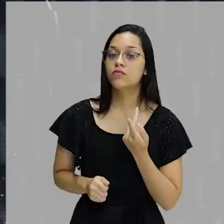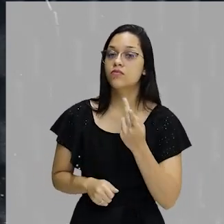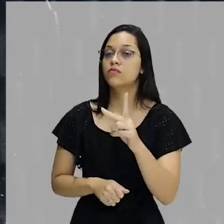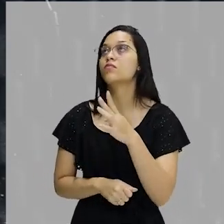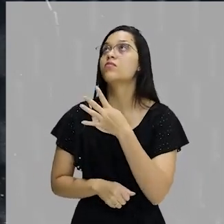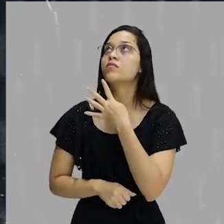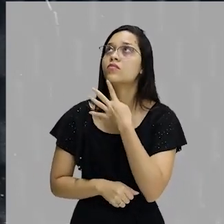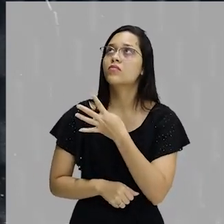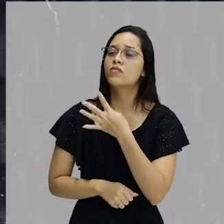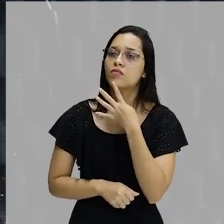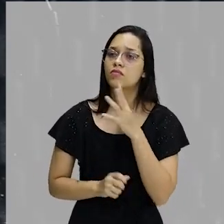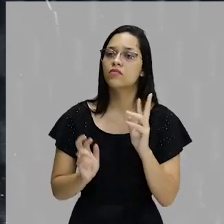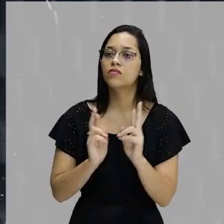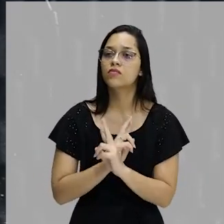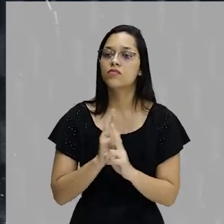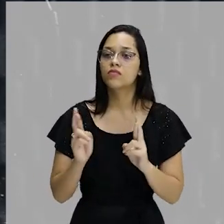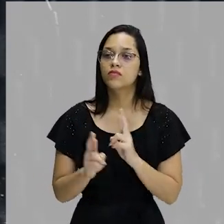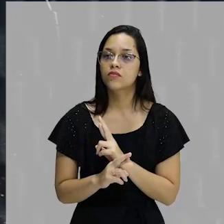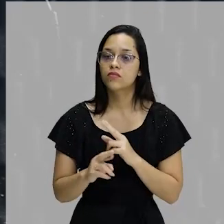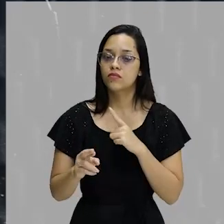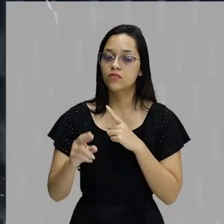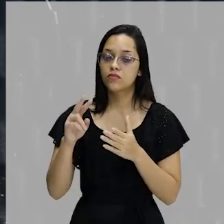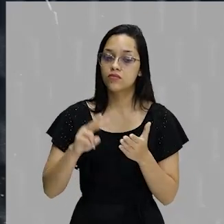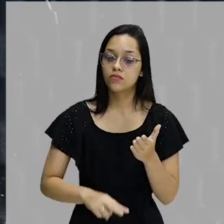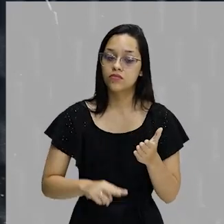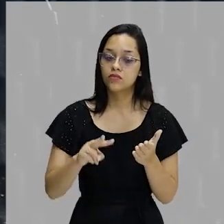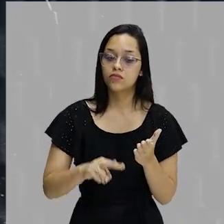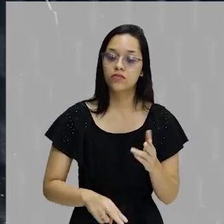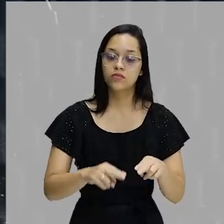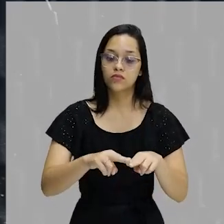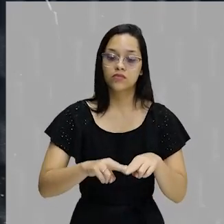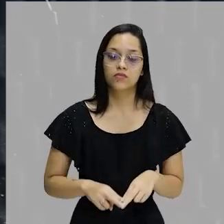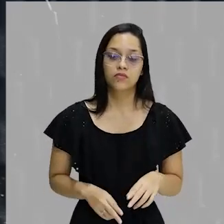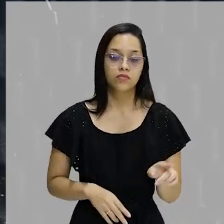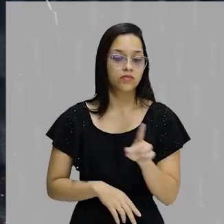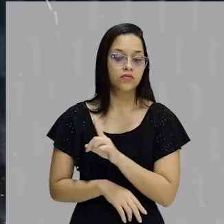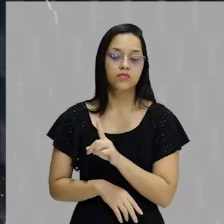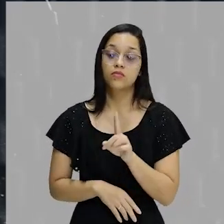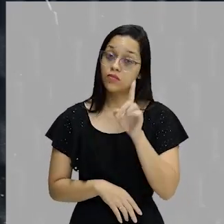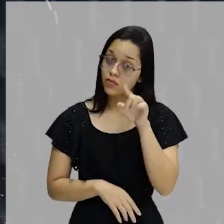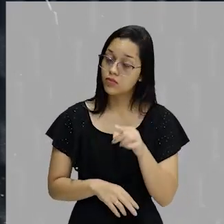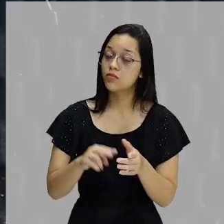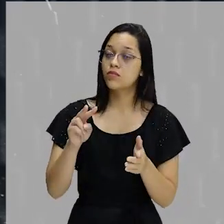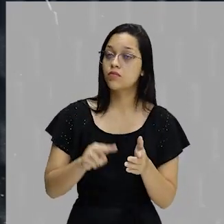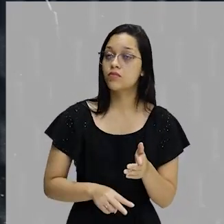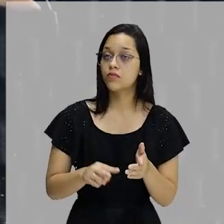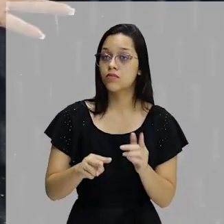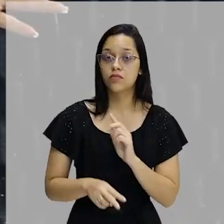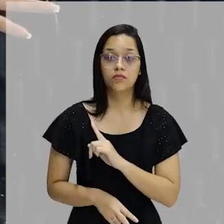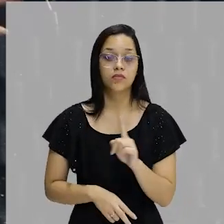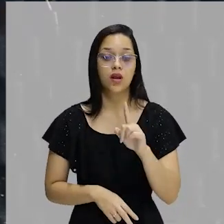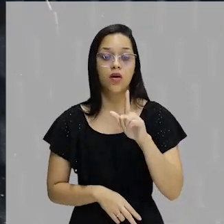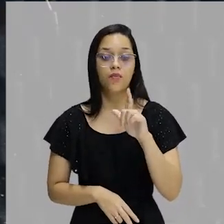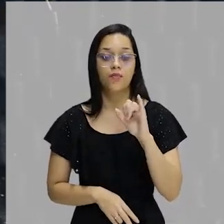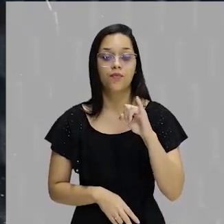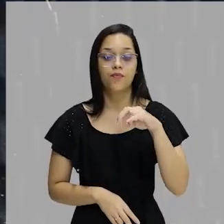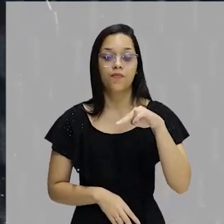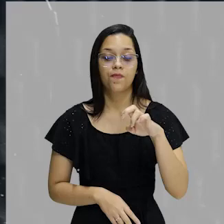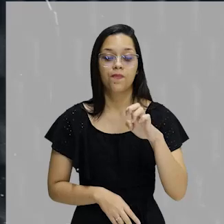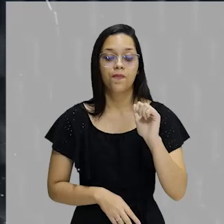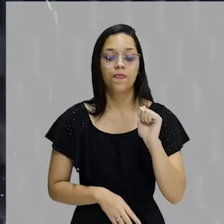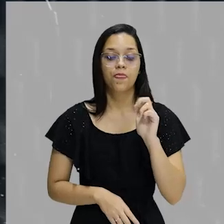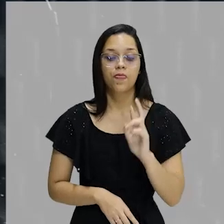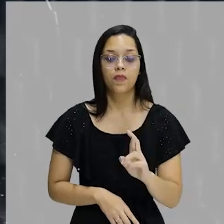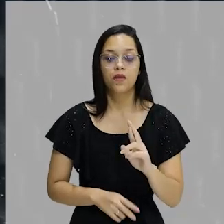conhecimento acerca dessa leitura. Por isso que é uma leitura não linear. Eu tenho